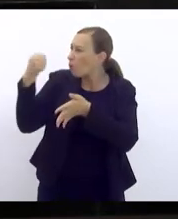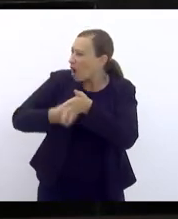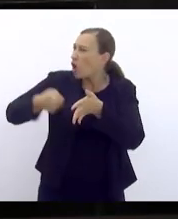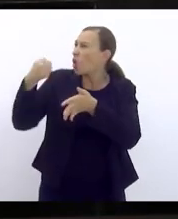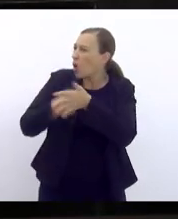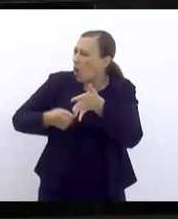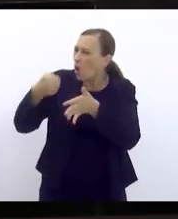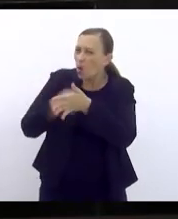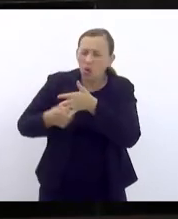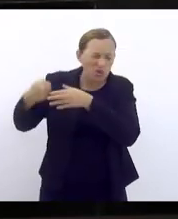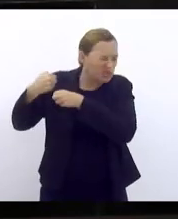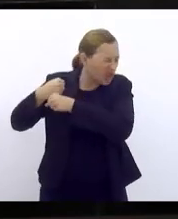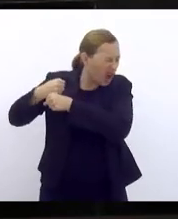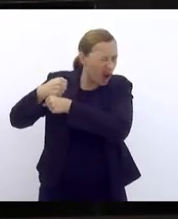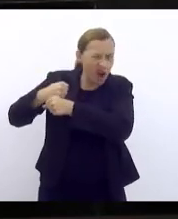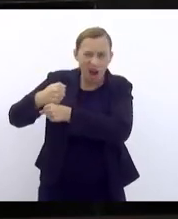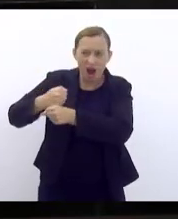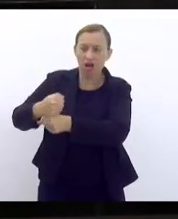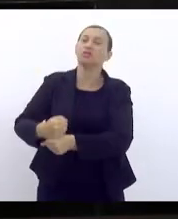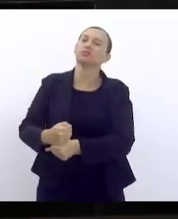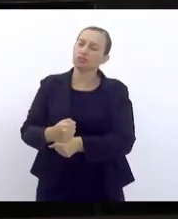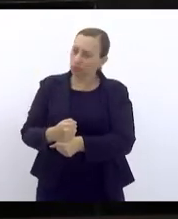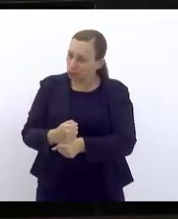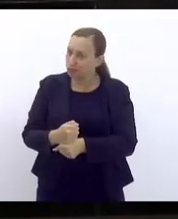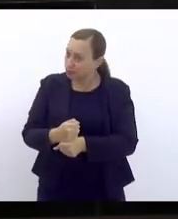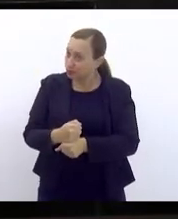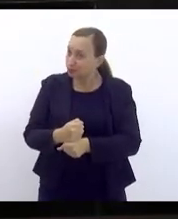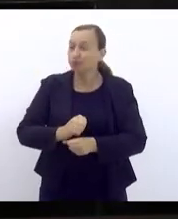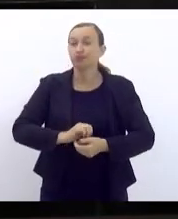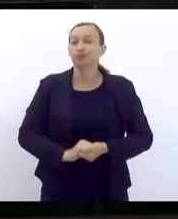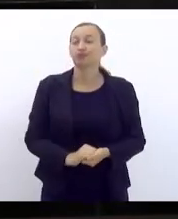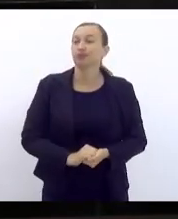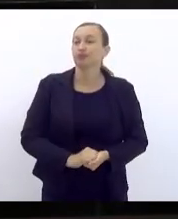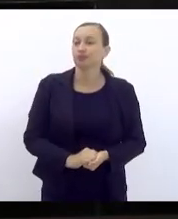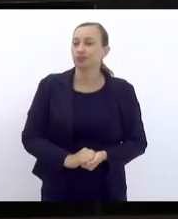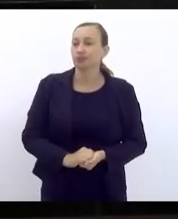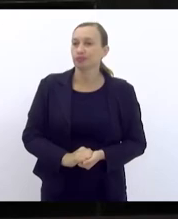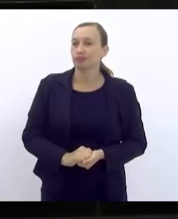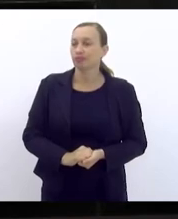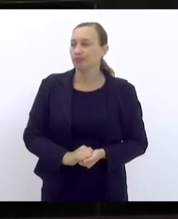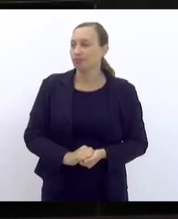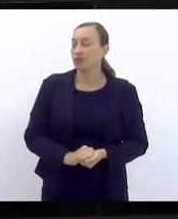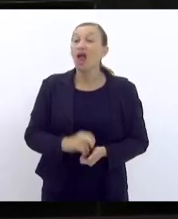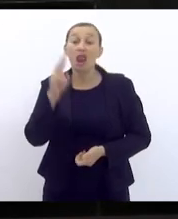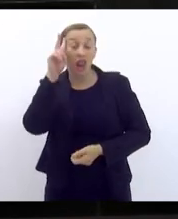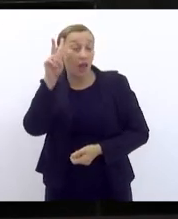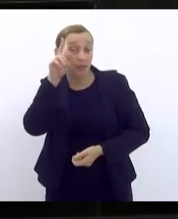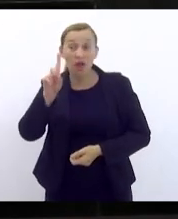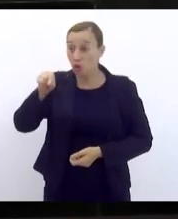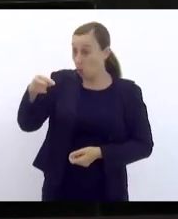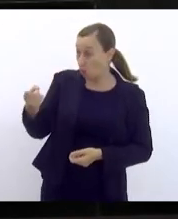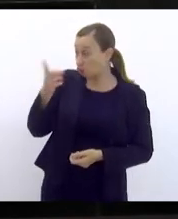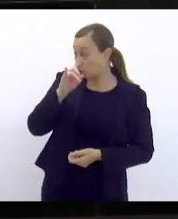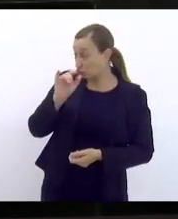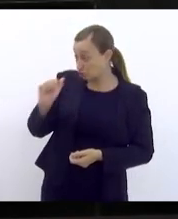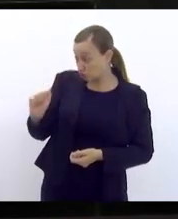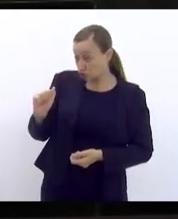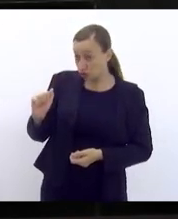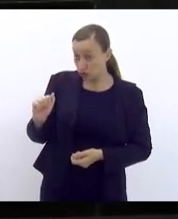dezenas de anos, dezenas de anos. Eu lembrei outro dia e até